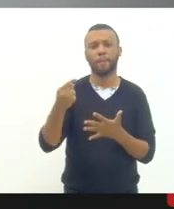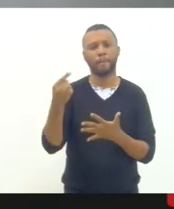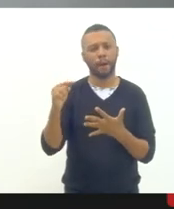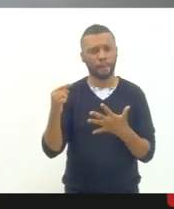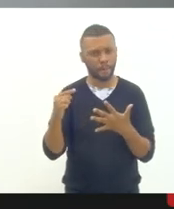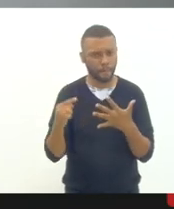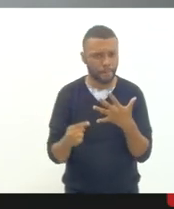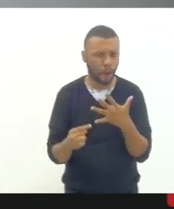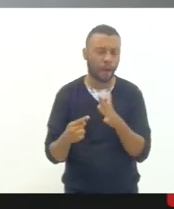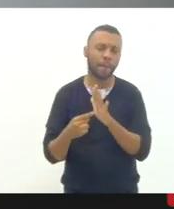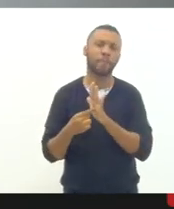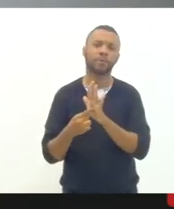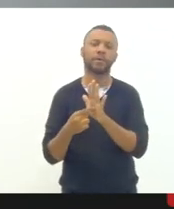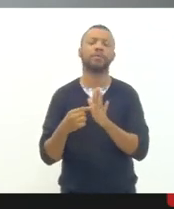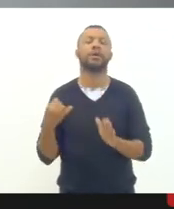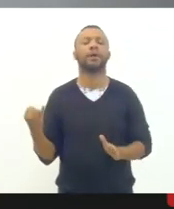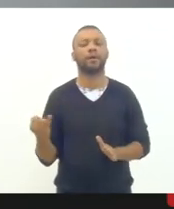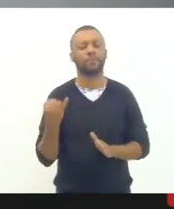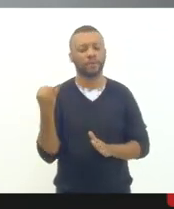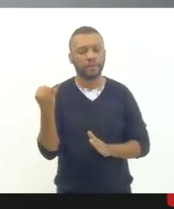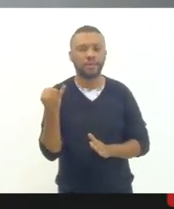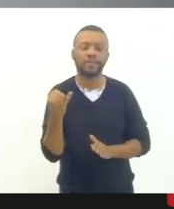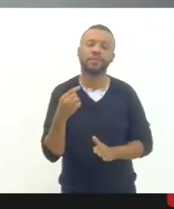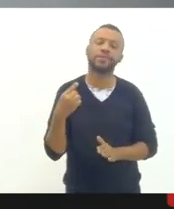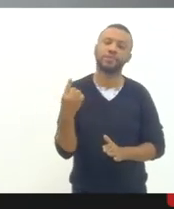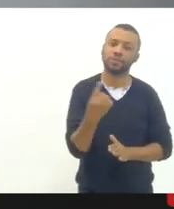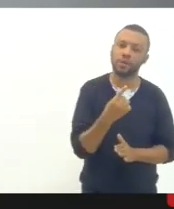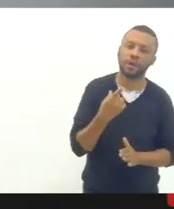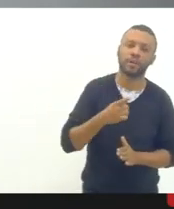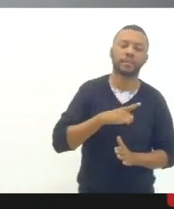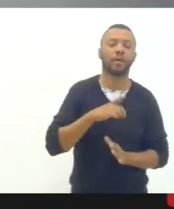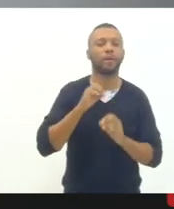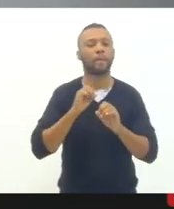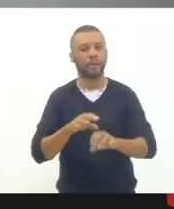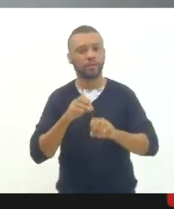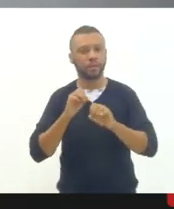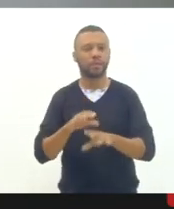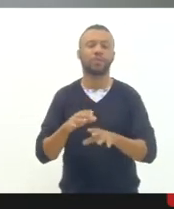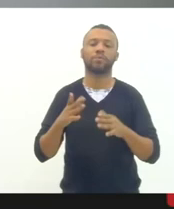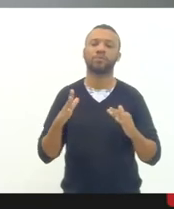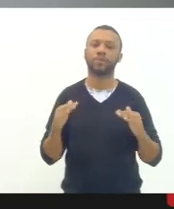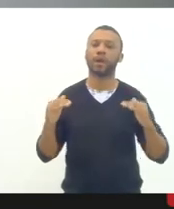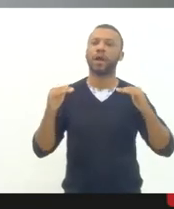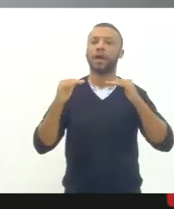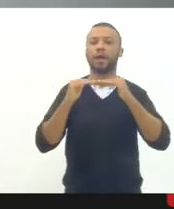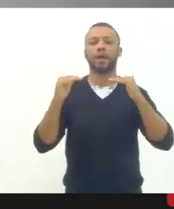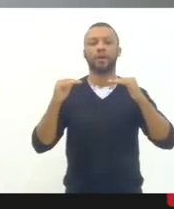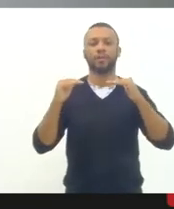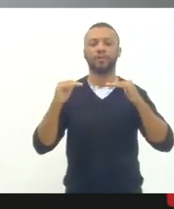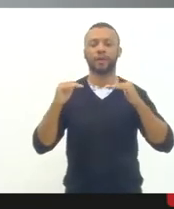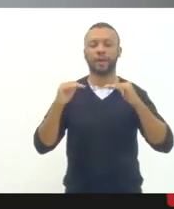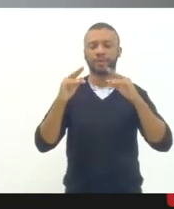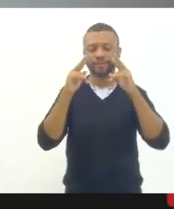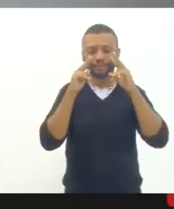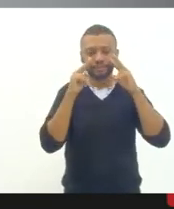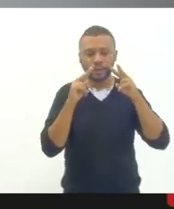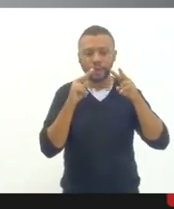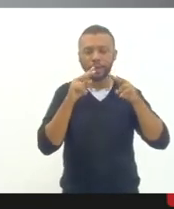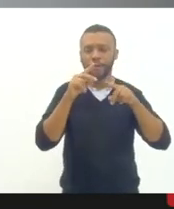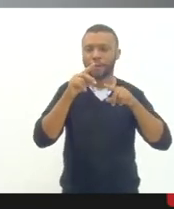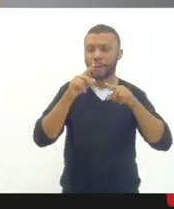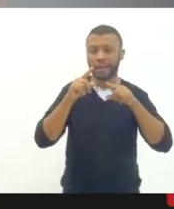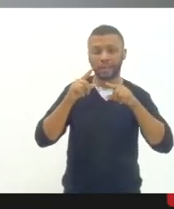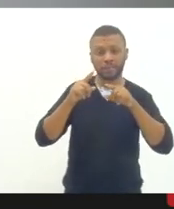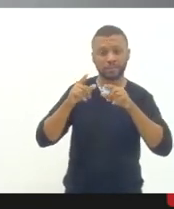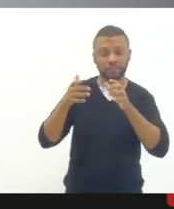trazendo também a importância da gente ter uma educação com equidade que olhe para as populações ribeirinhas do